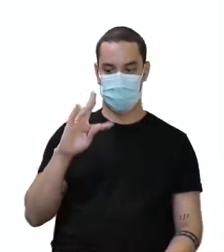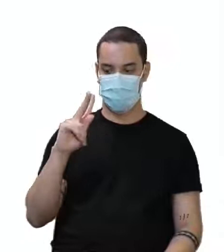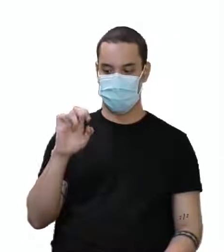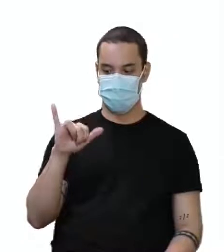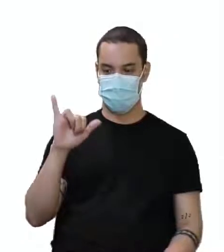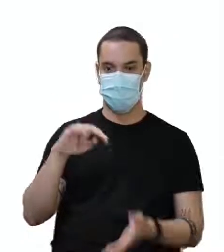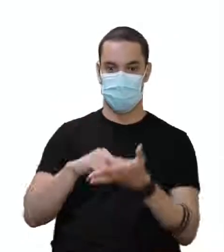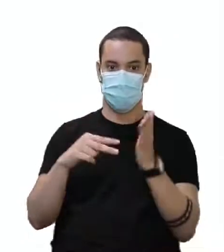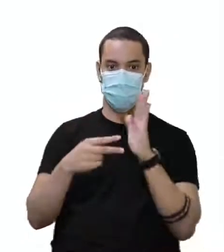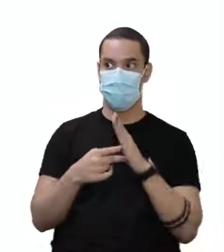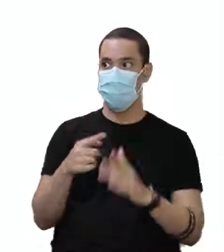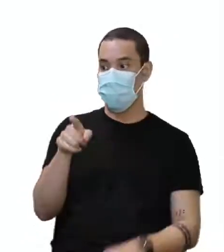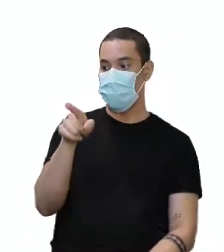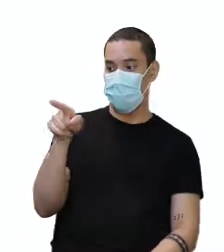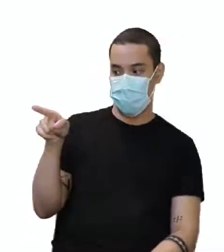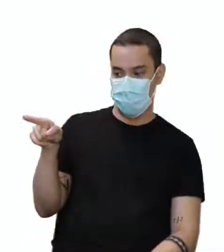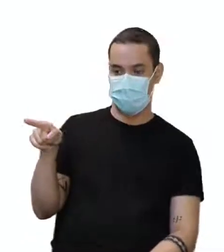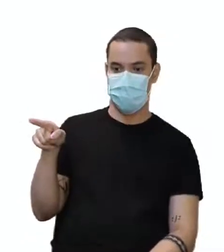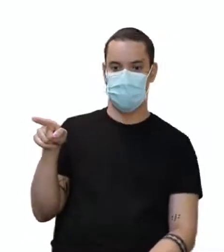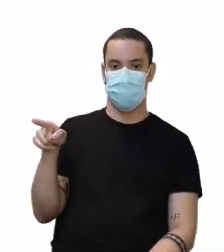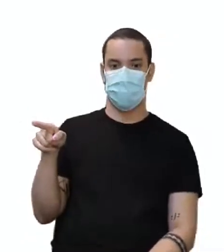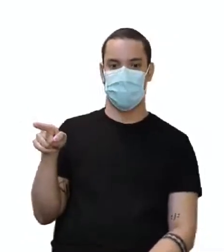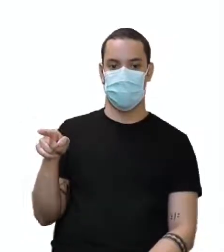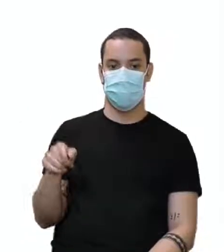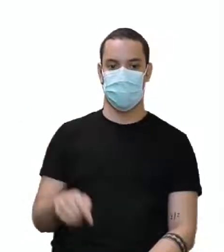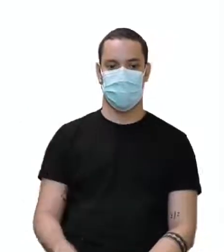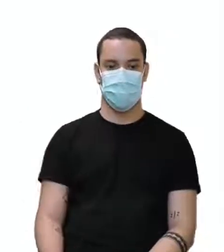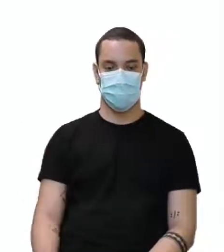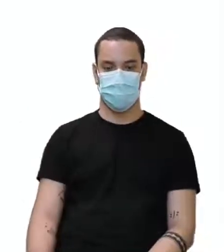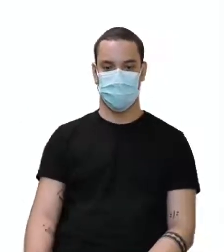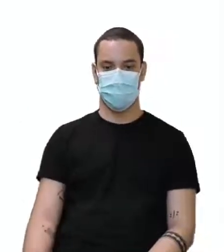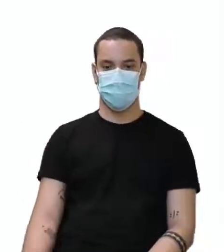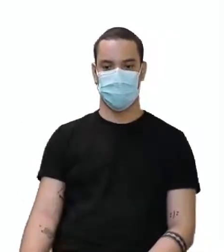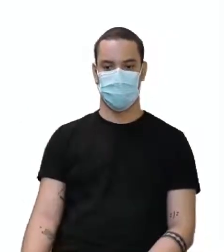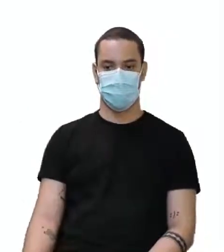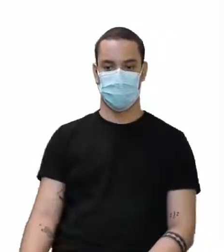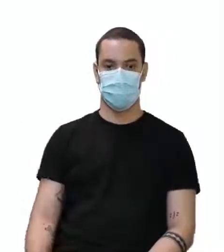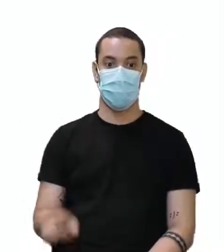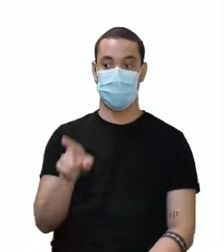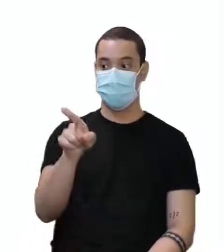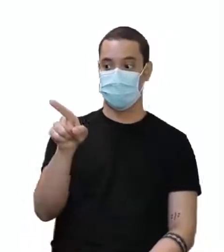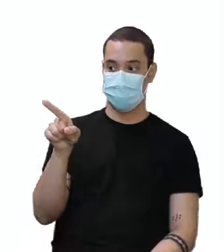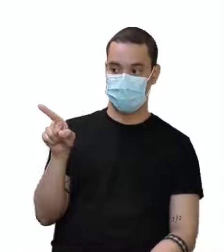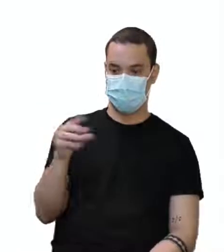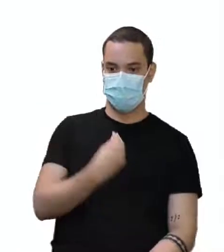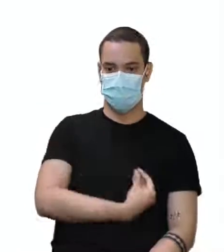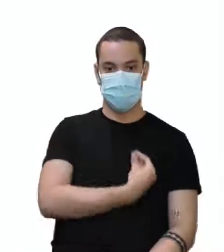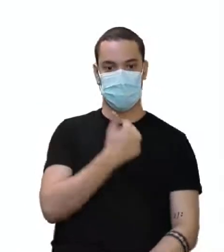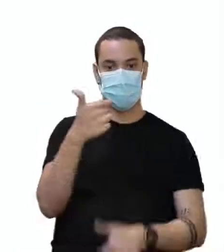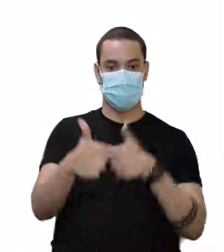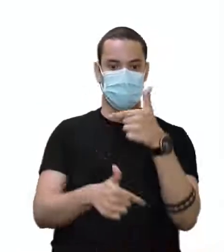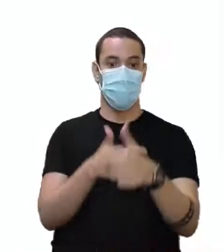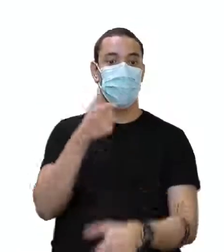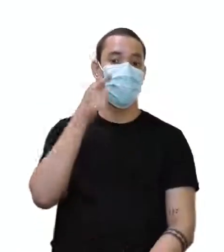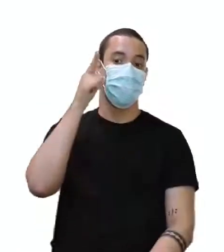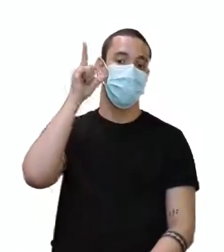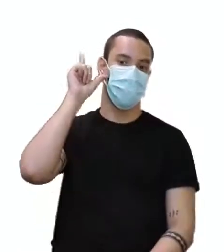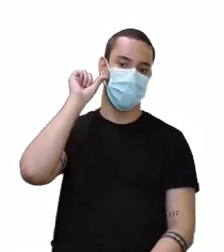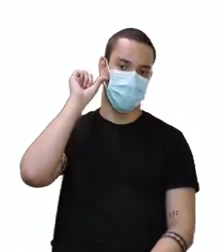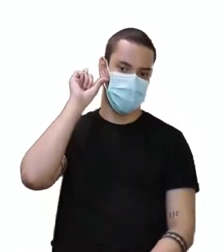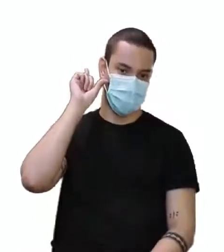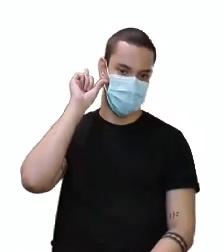ou elas. Então, they were working yesterday. Eles estavam trabalhando ontem.